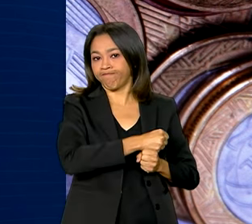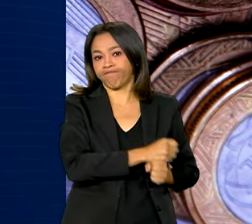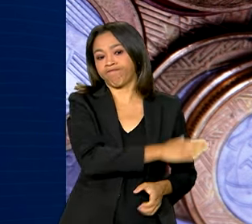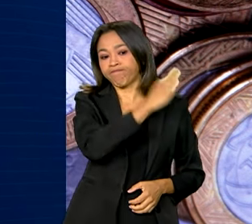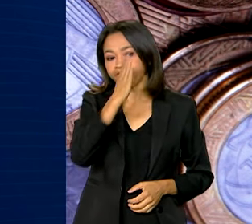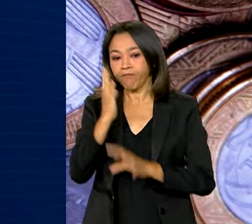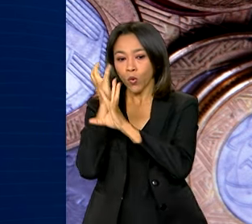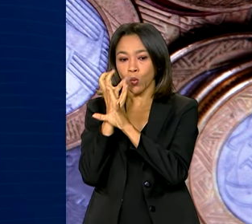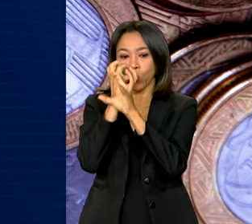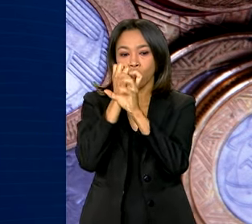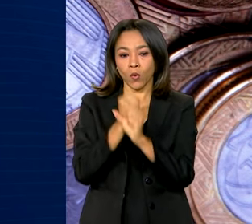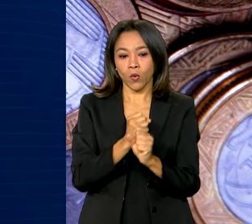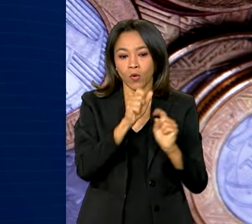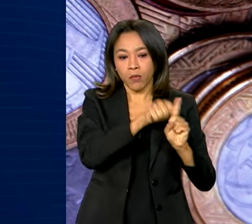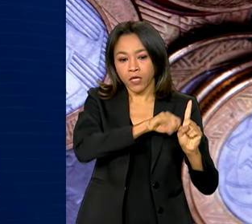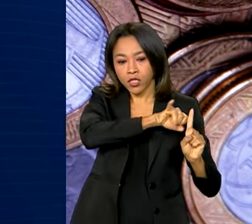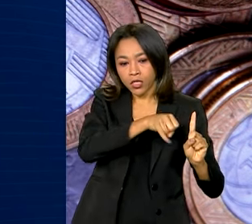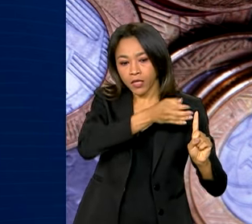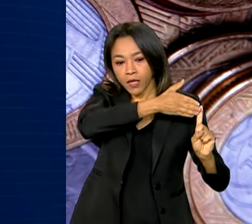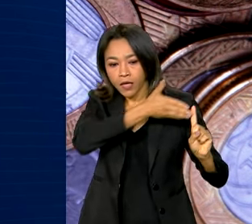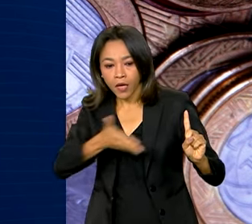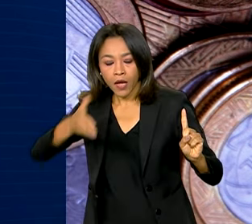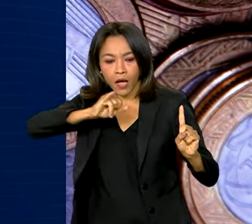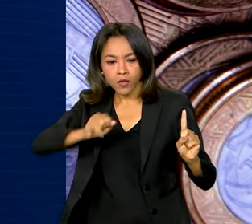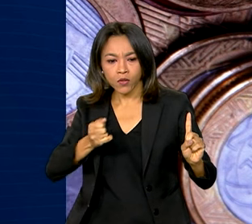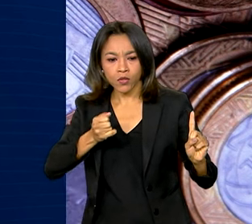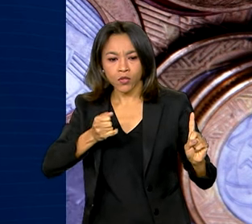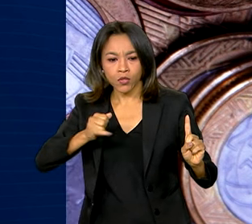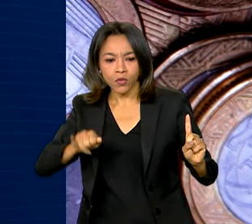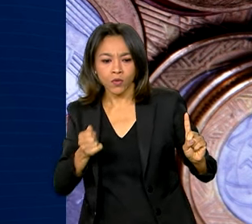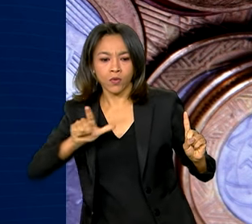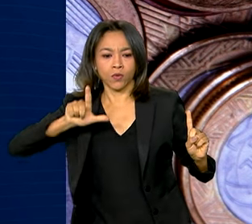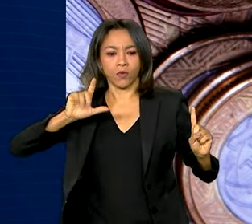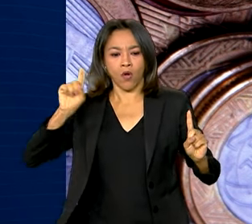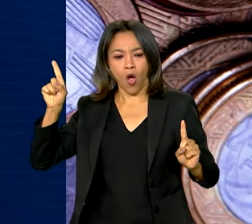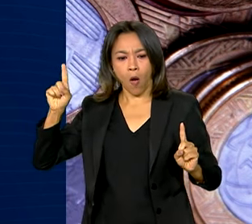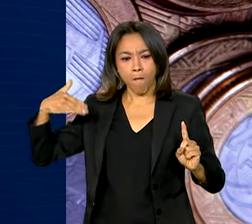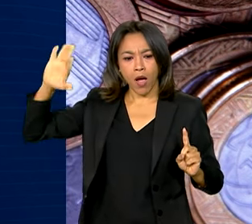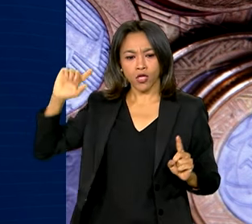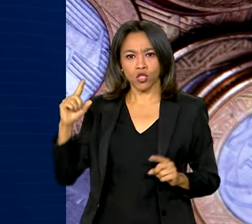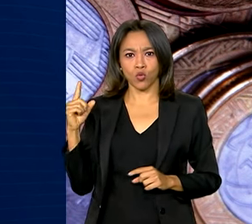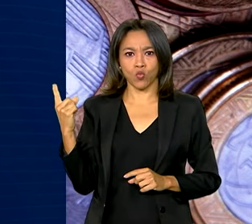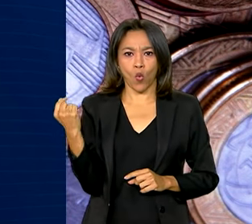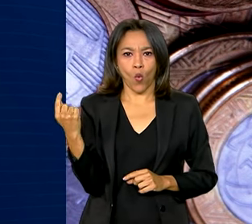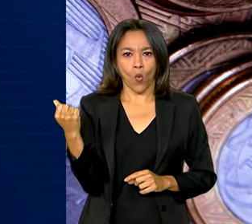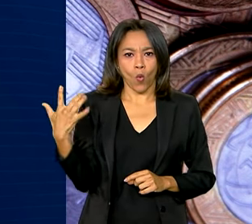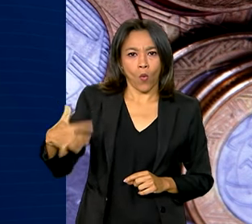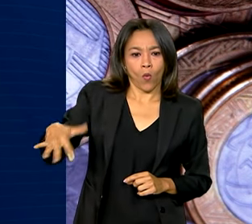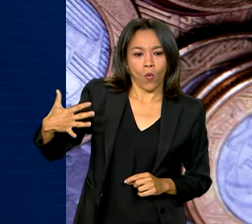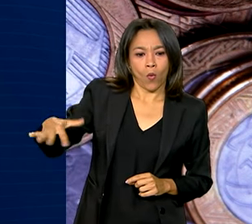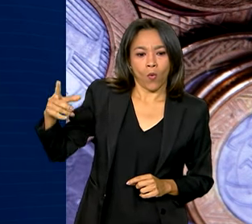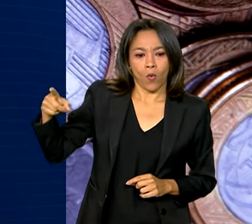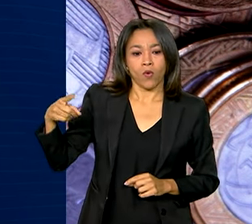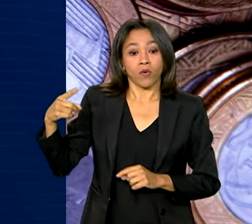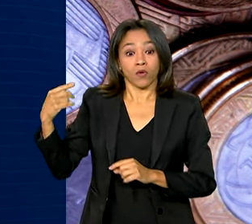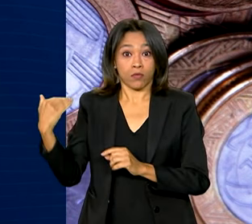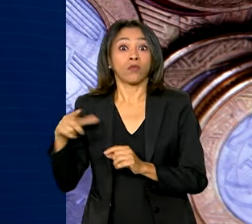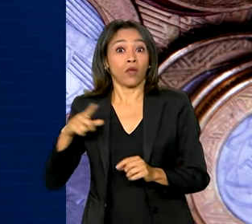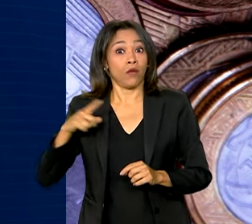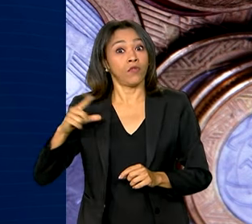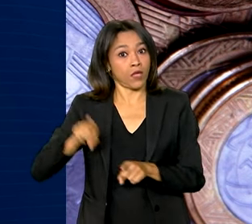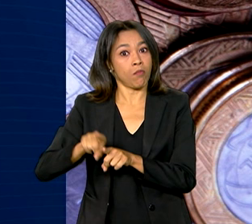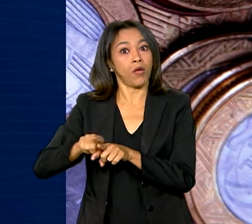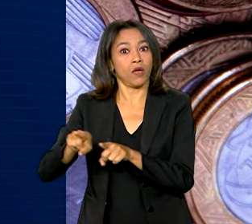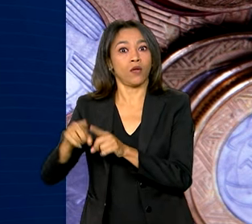No acumulado de janeiro a julho, a arrecadação ultrapassou R 1,5 trilhão, com o crescimento real, também